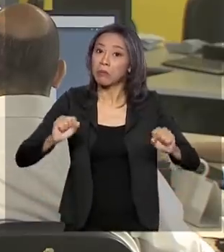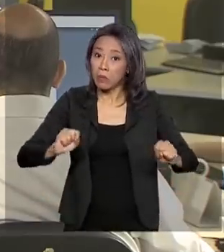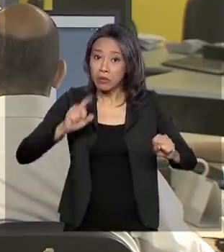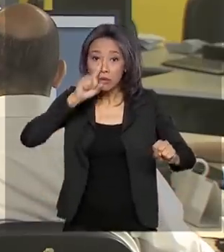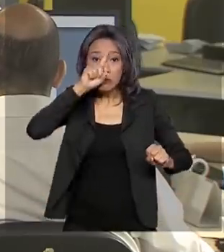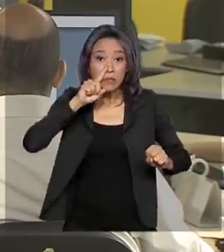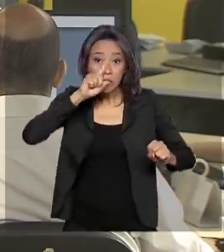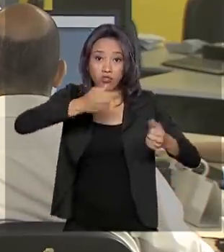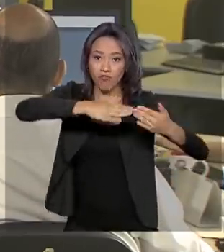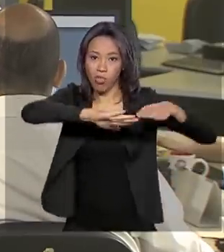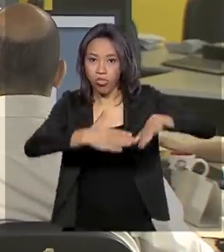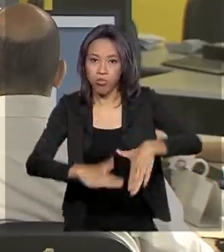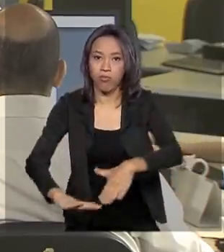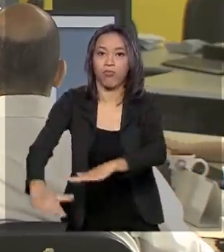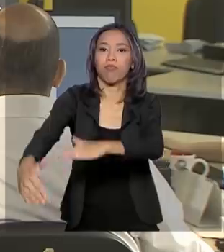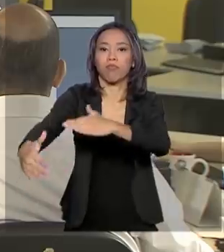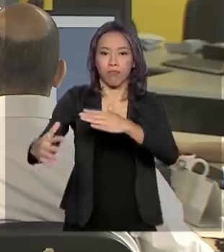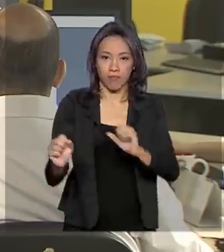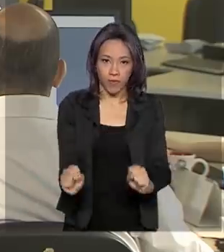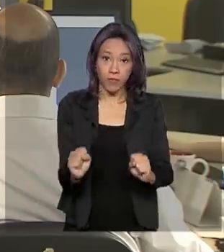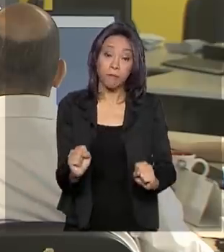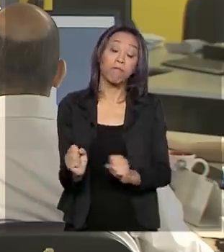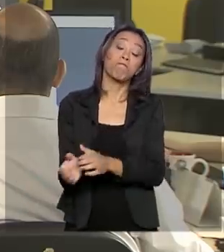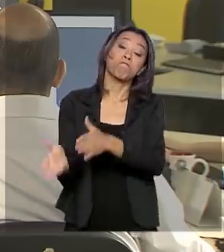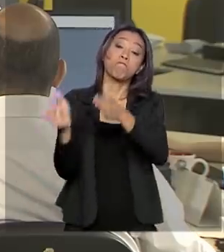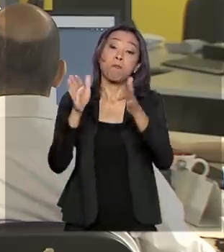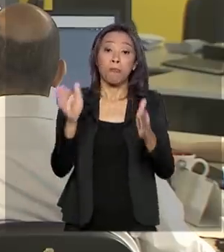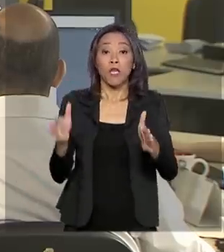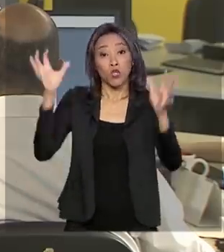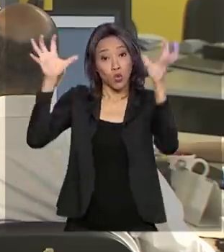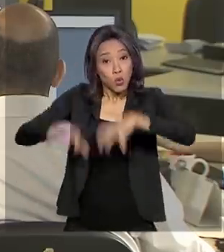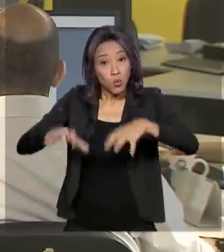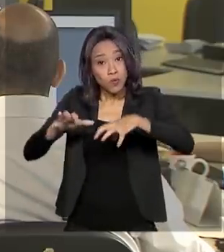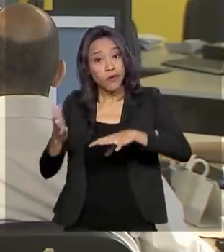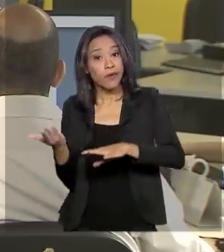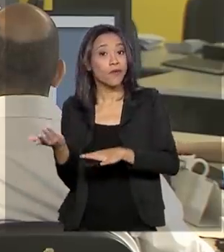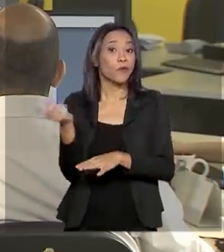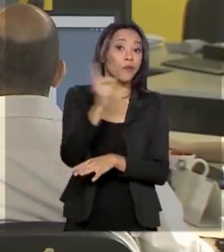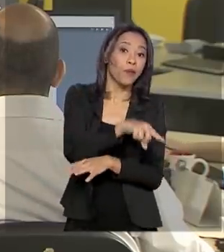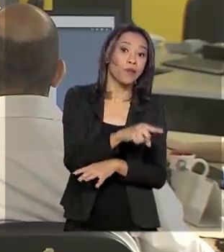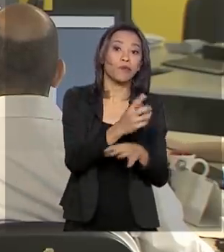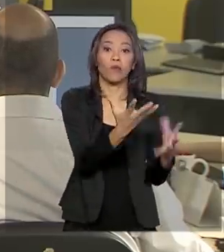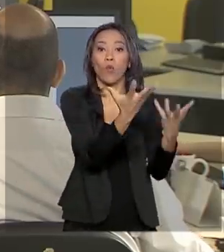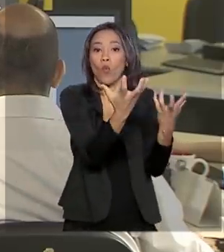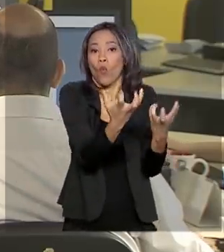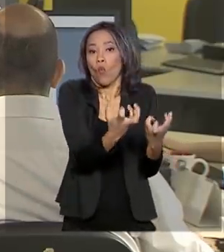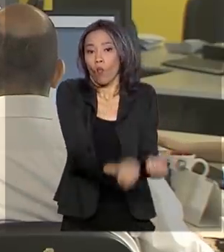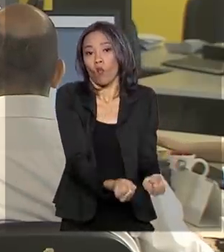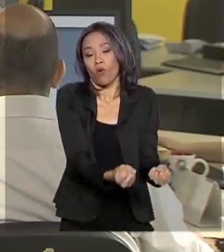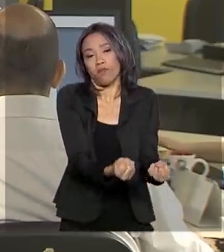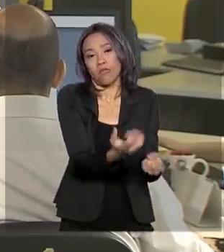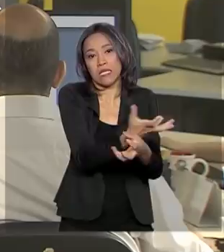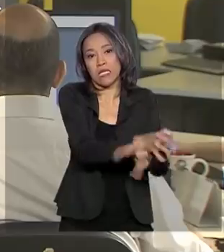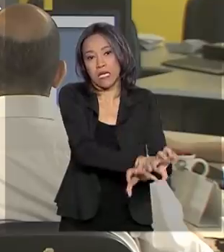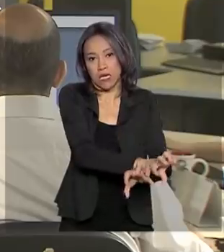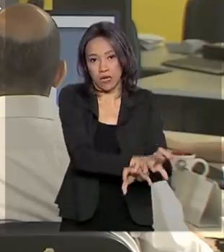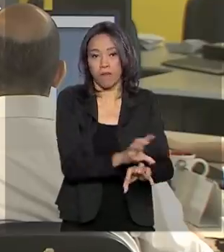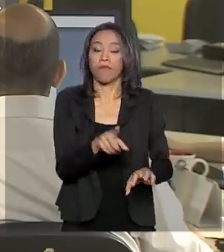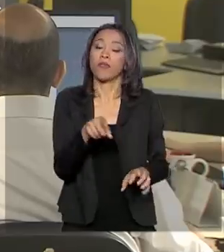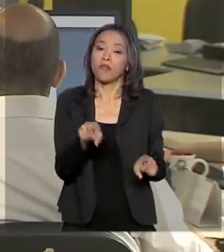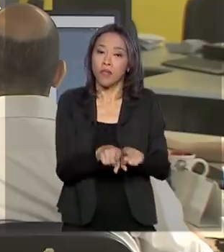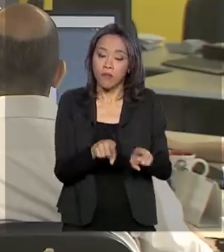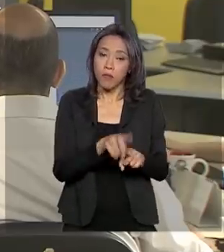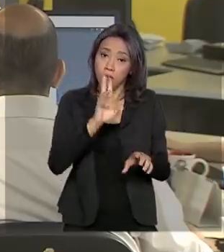vigente. E, Renata, de um lado temos chuva e, do outro, seca. Devido a estiagem, o governo reconheceu situação de